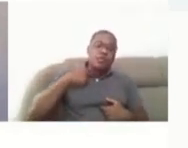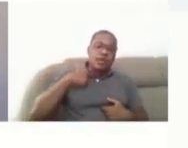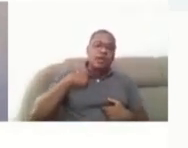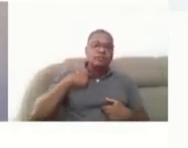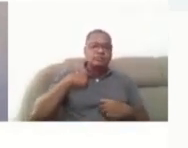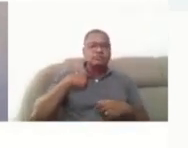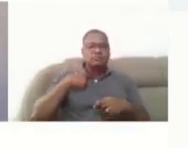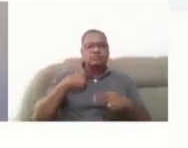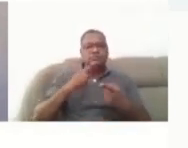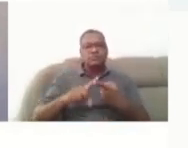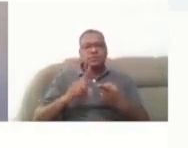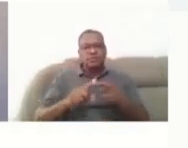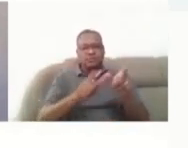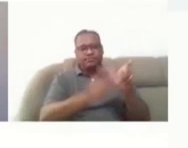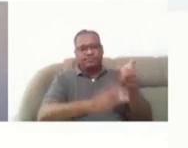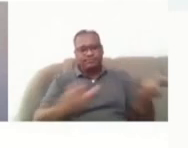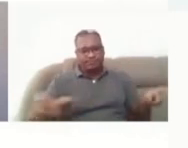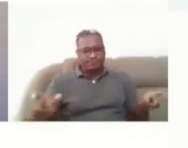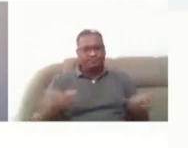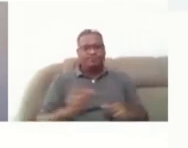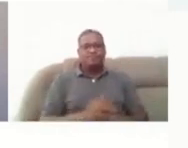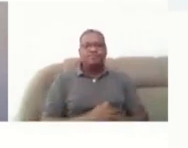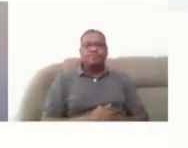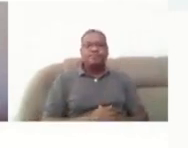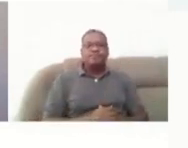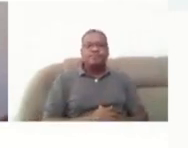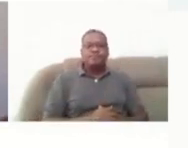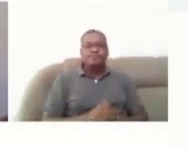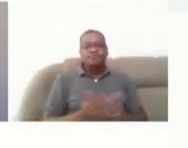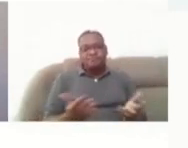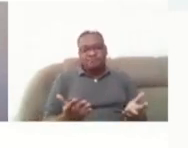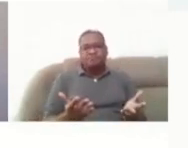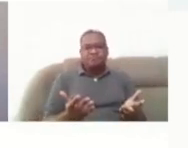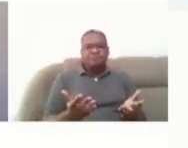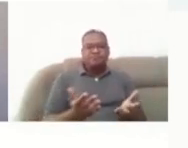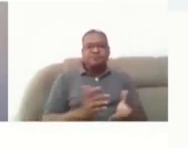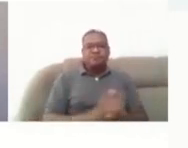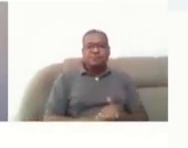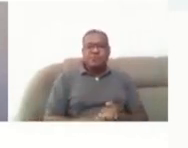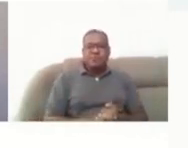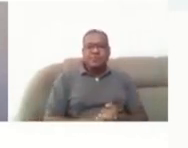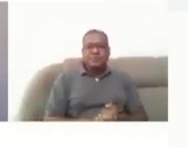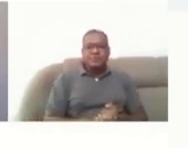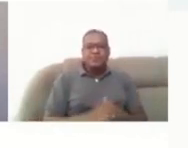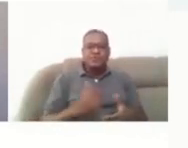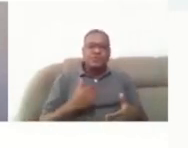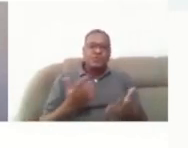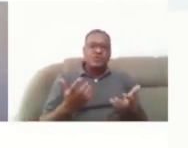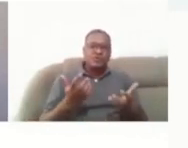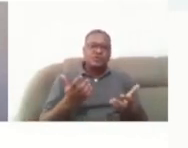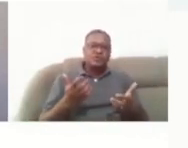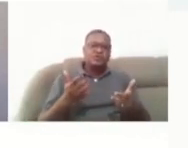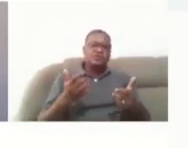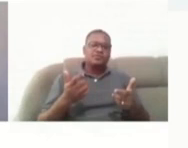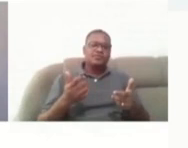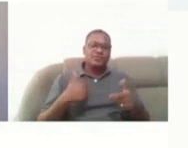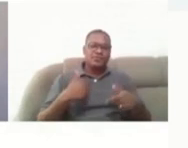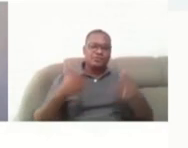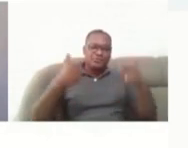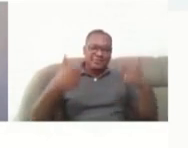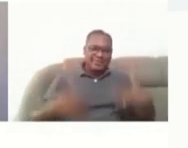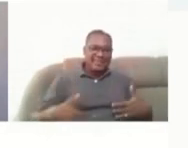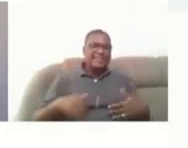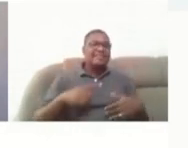usuário. Então, é mais ou menos sobre isso que a gente gostaria de falar um pouco, teria